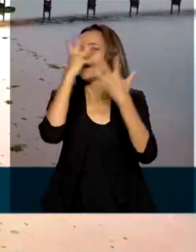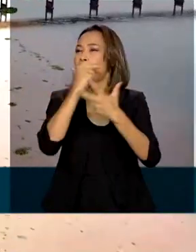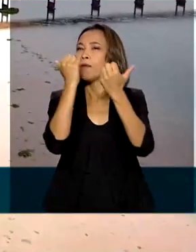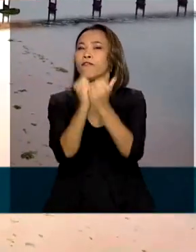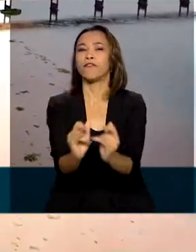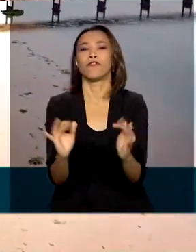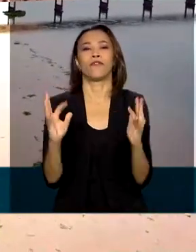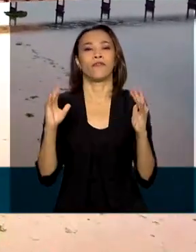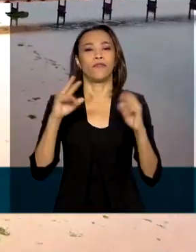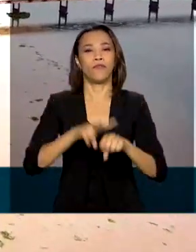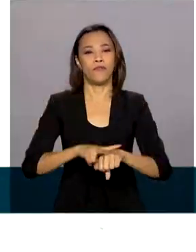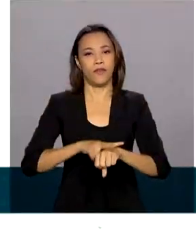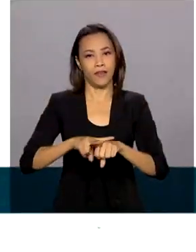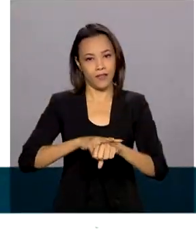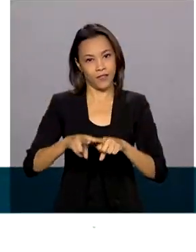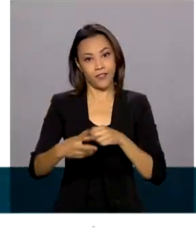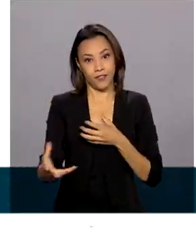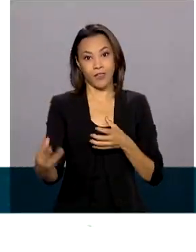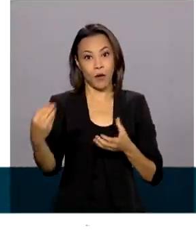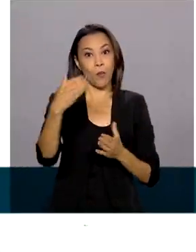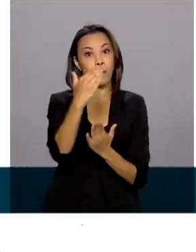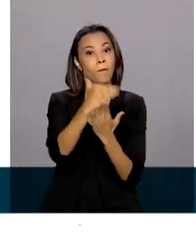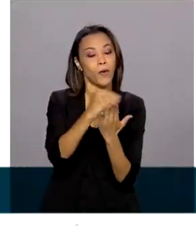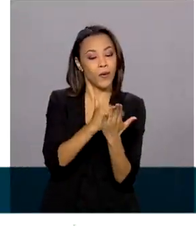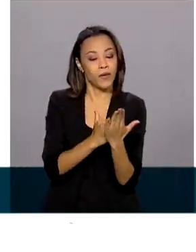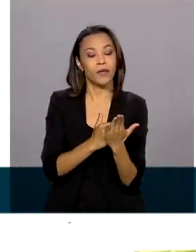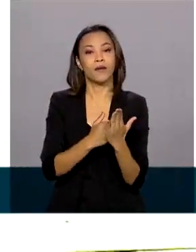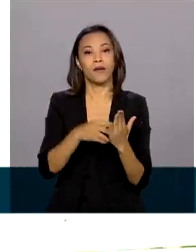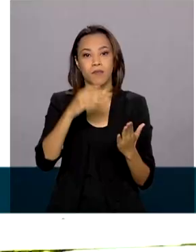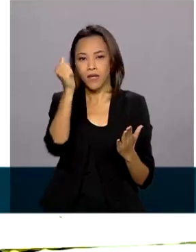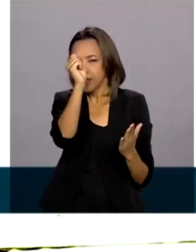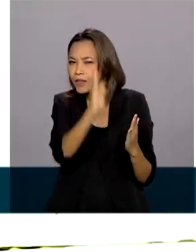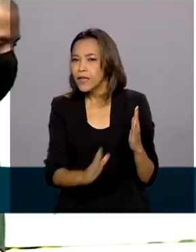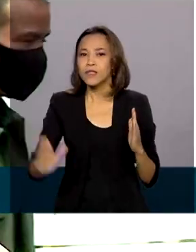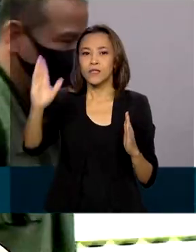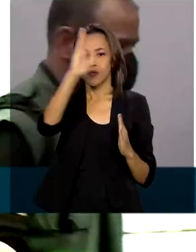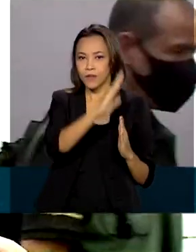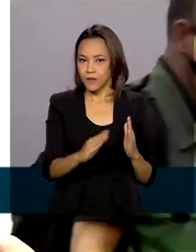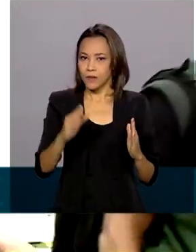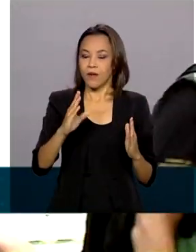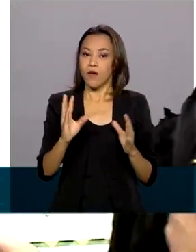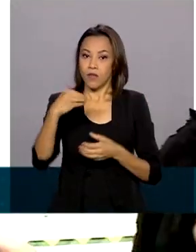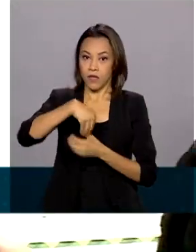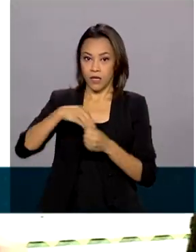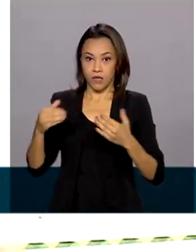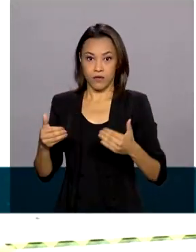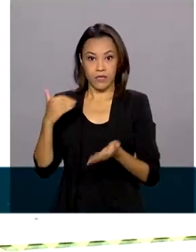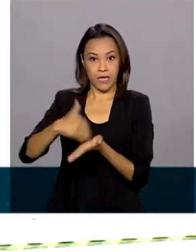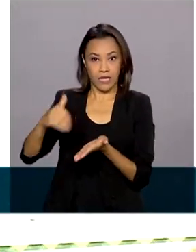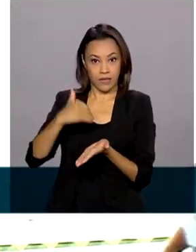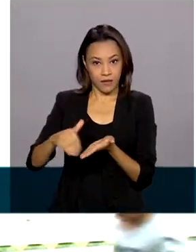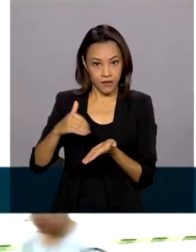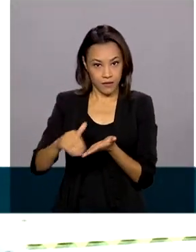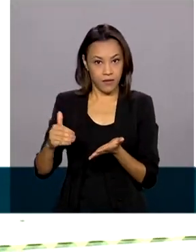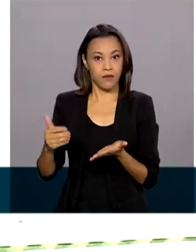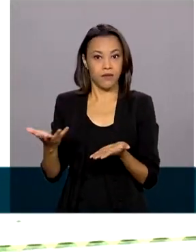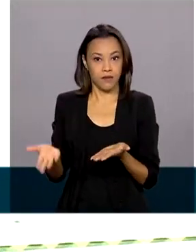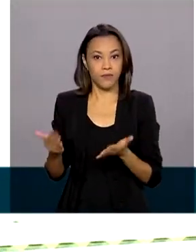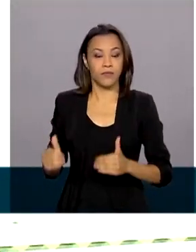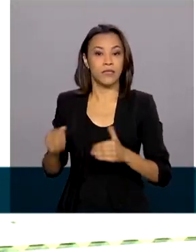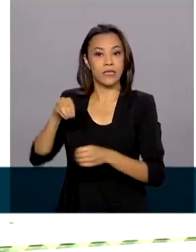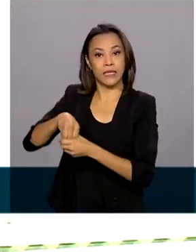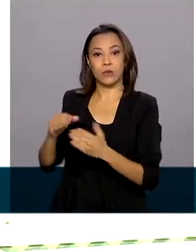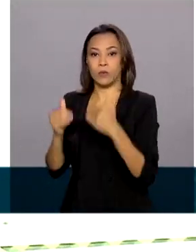do Ministério do Meio Ambiente. O Cidades Mais Verdes é um programa nacional, dentro da Secretaria de Qualidade Ambiental Urbana do